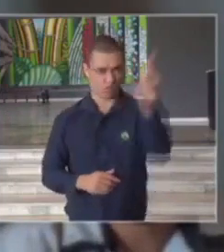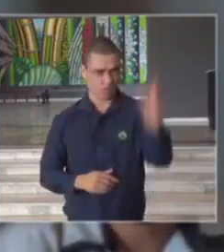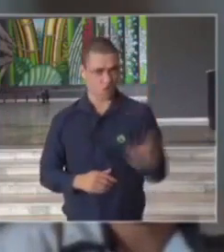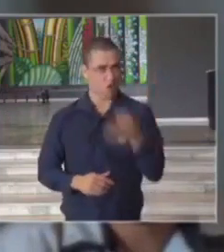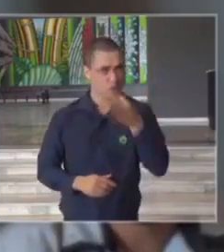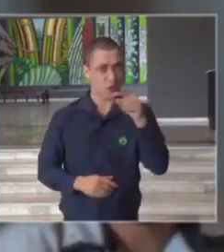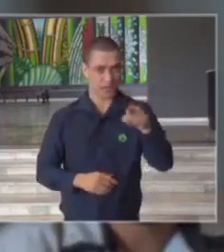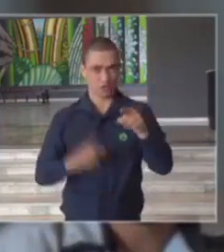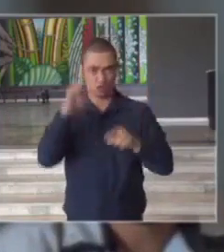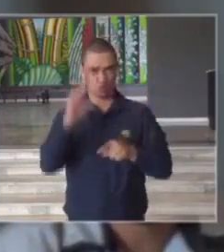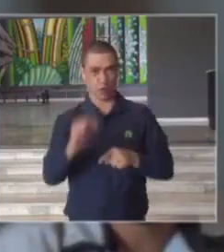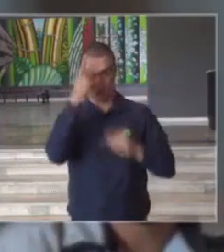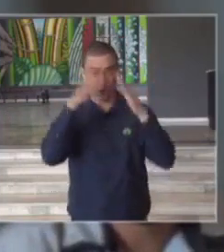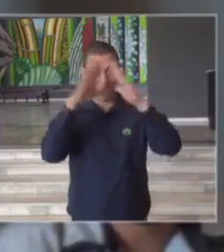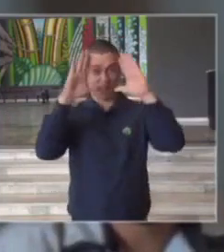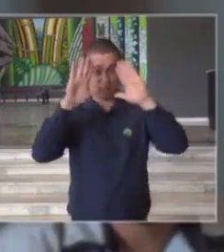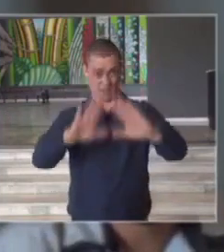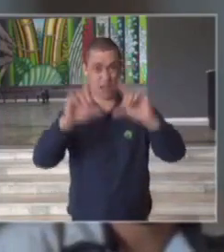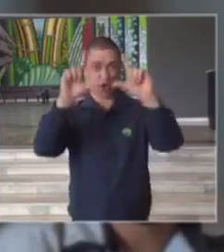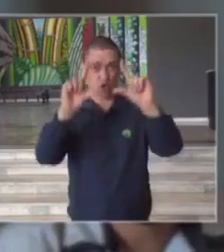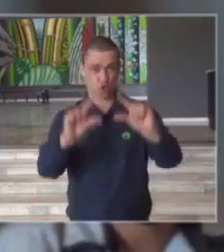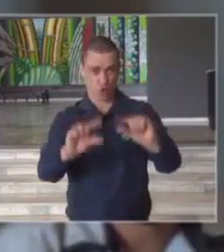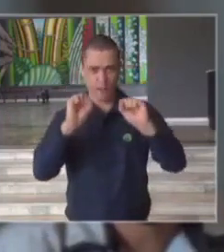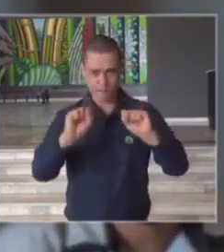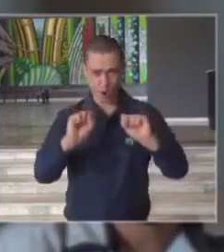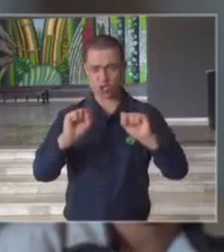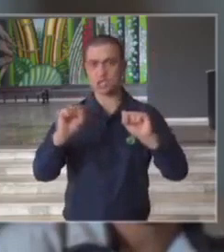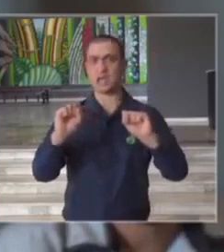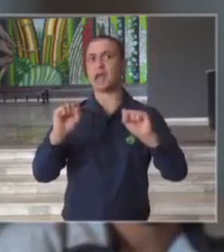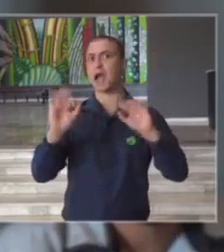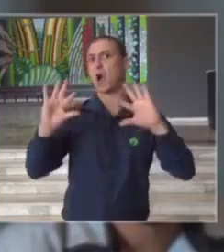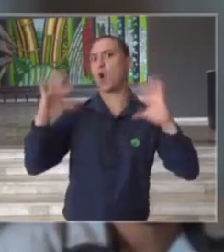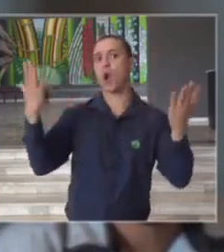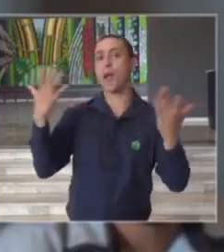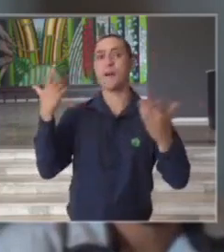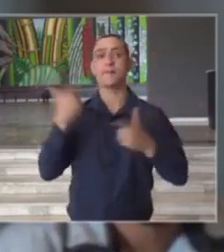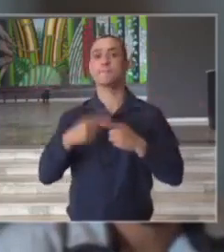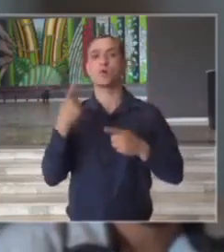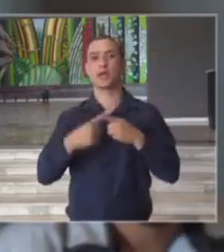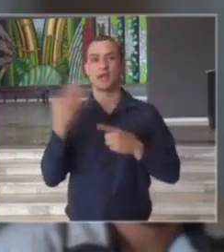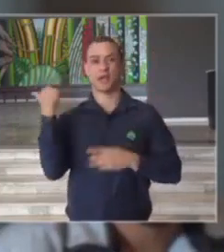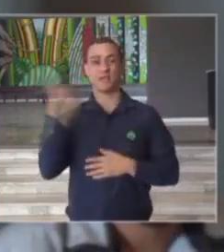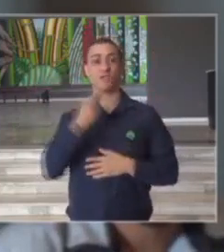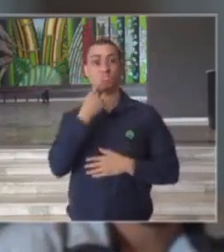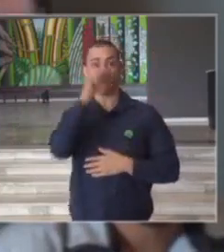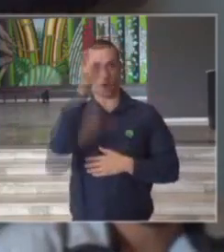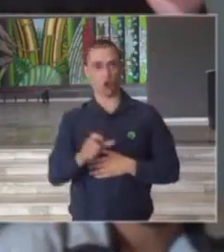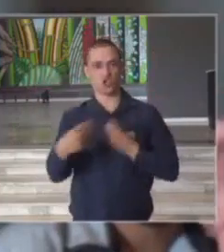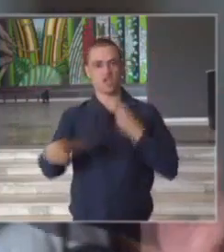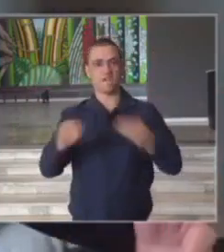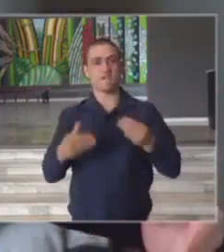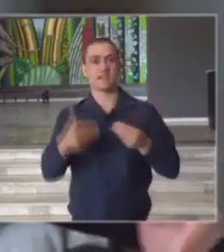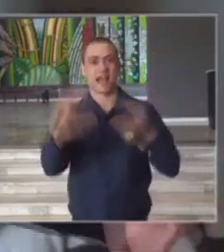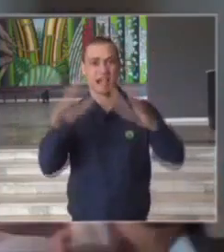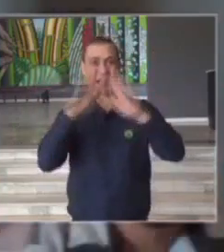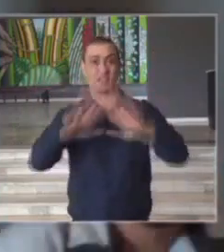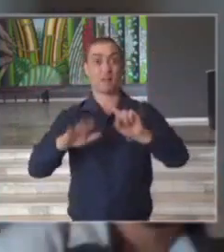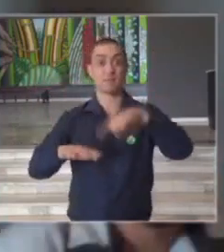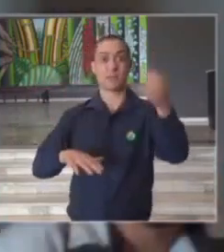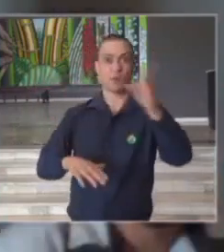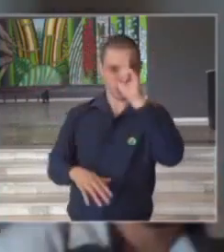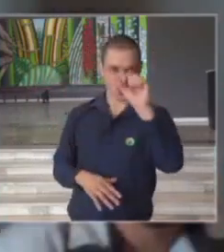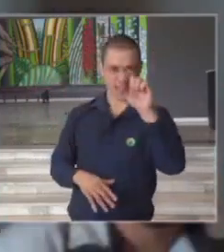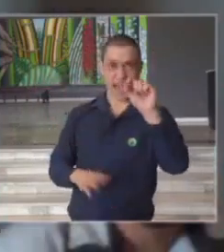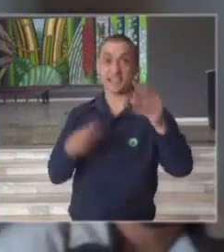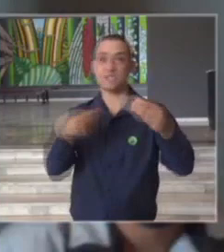acha que essa queda no índice de isolamento pode ter tido algum reflexo naquela fala do senhor de flexibilizar a quarentena depois do